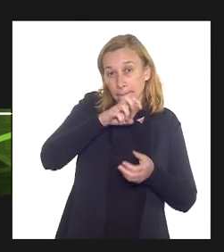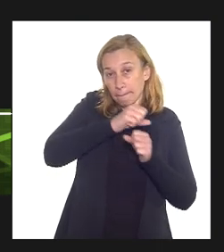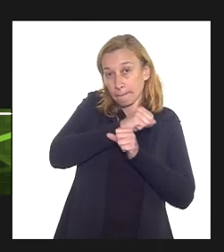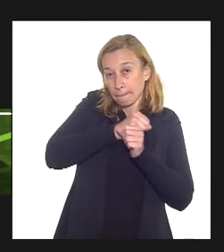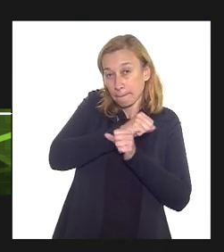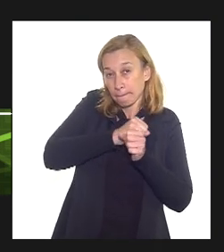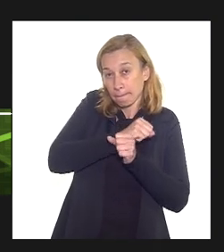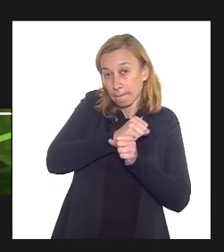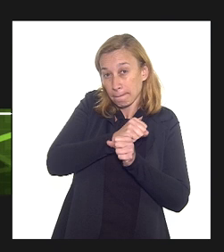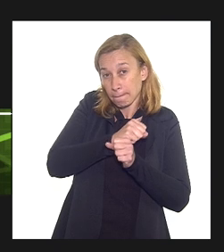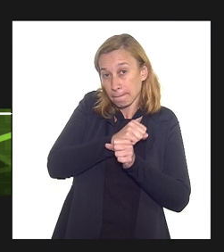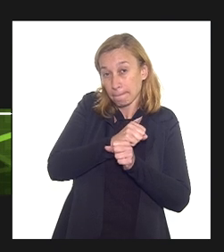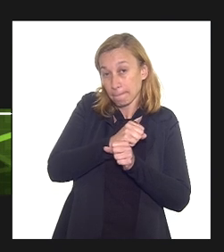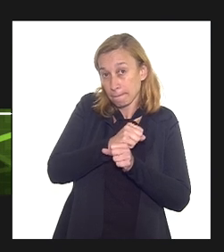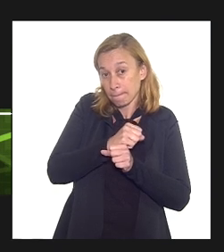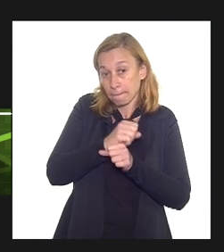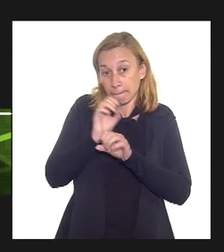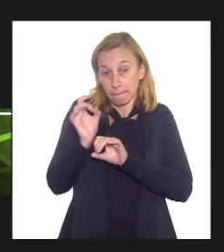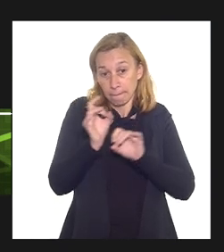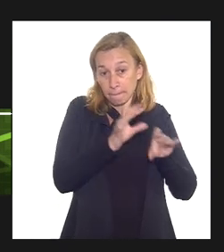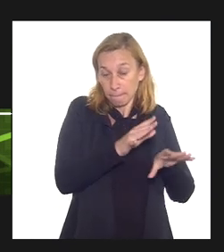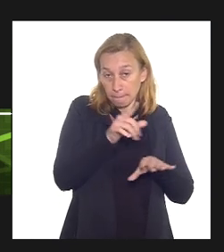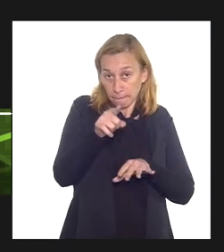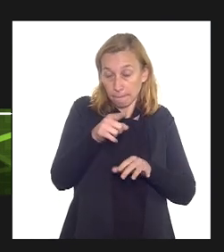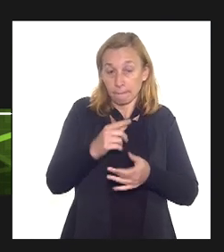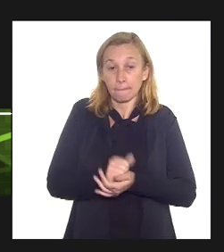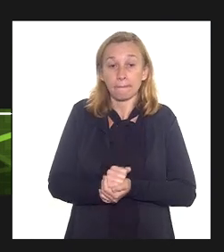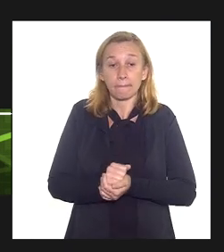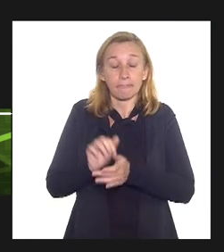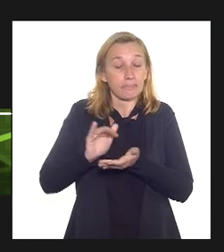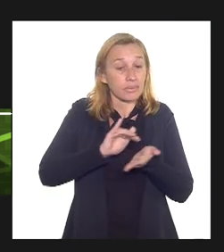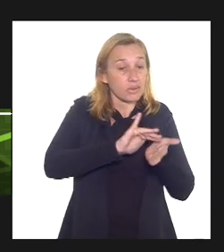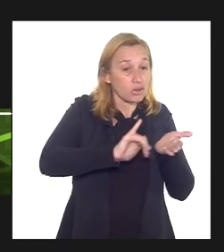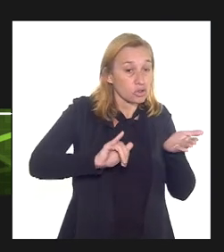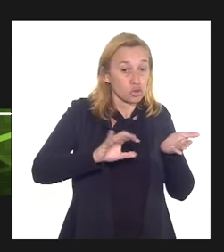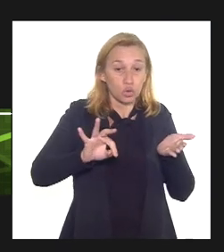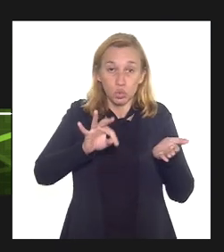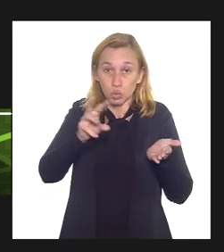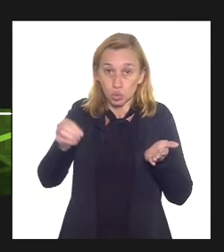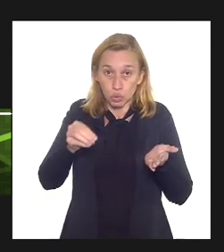provisão de abandono o senhor retirou isso tudo